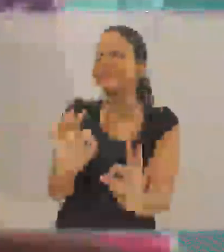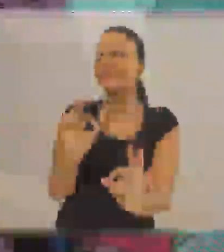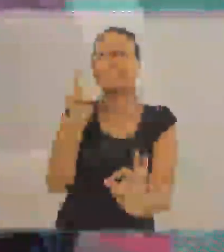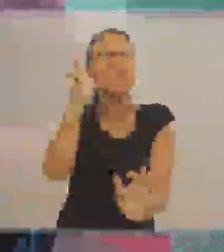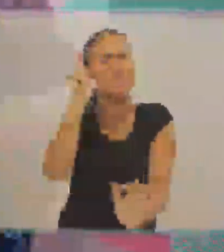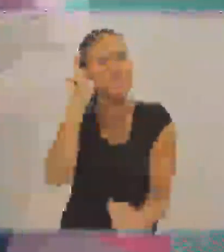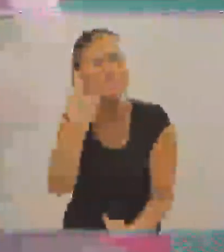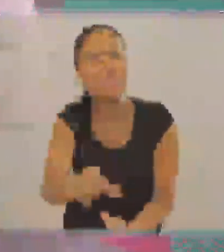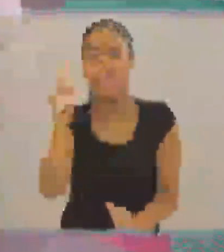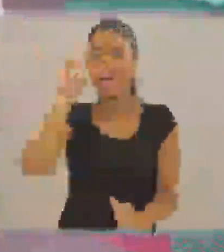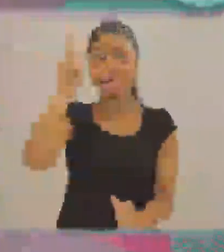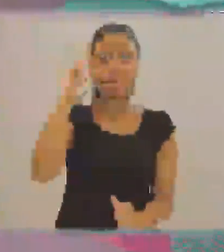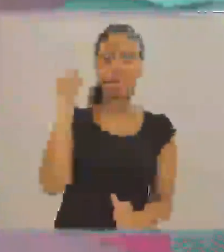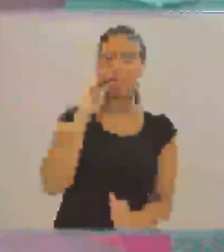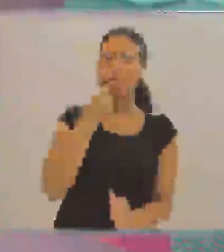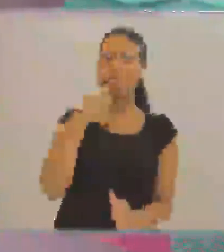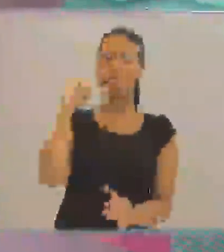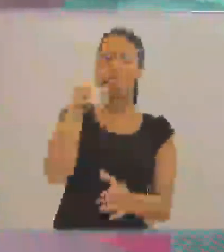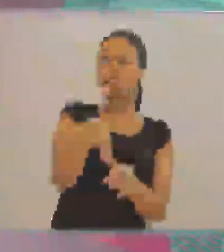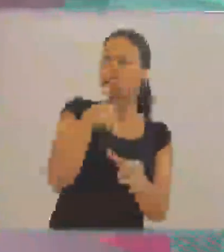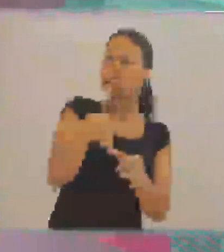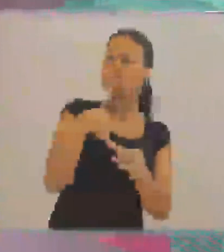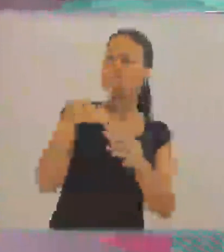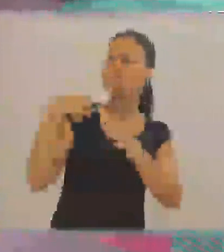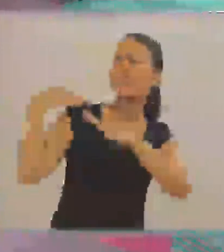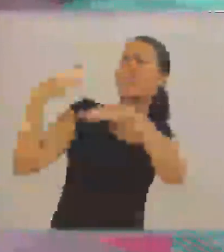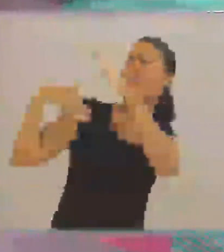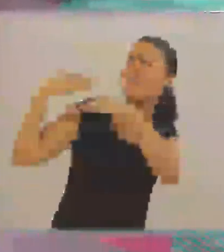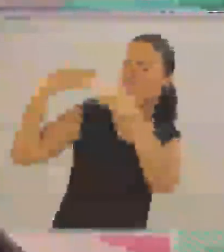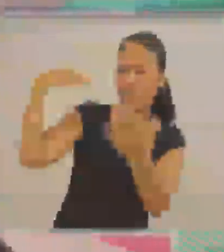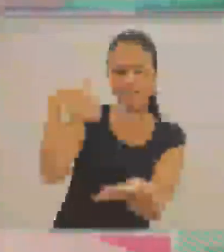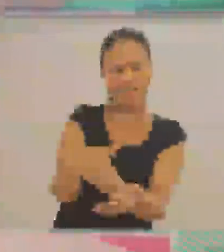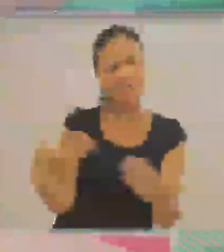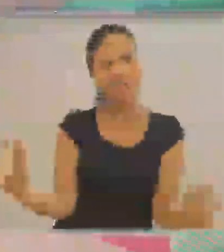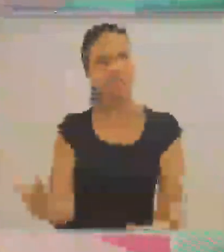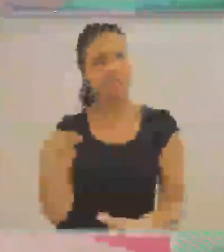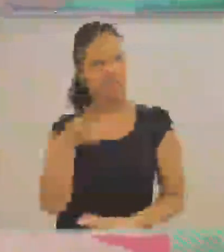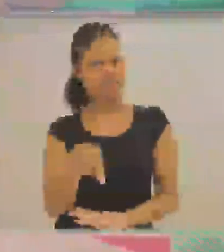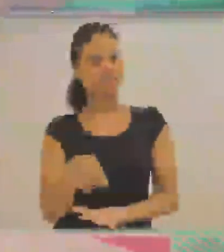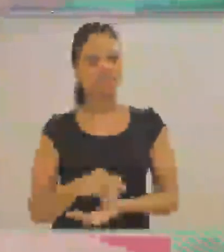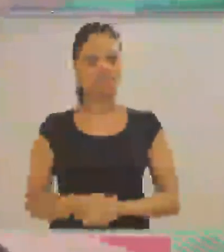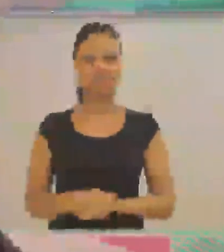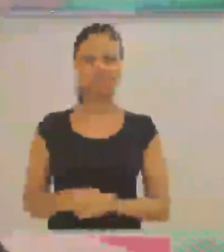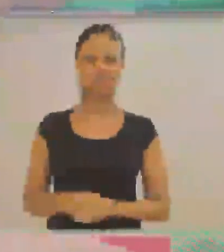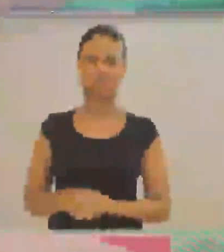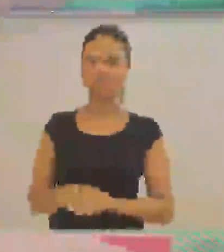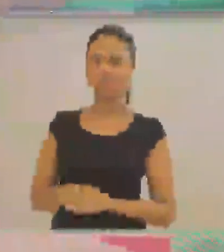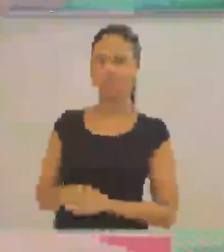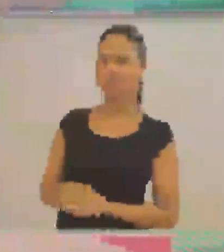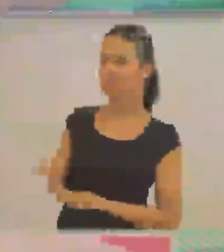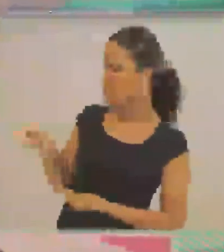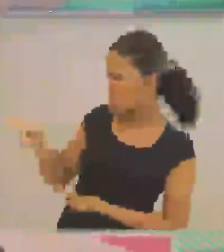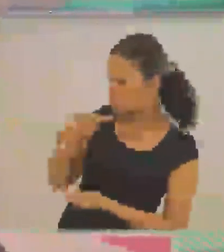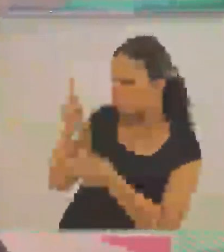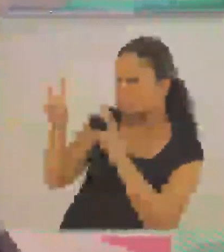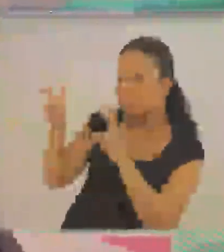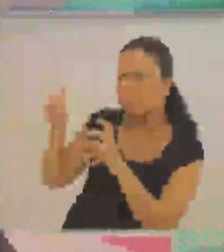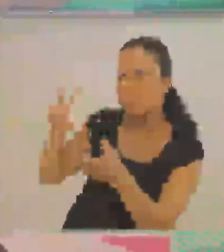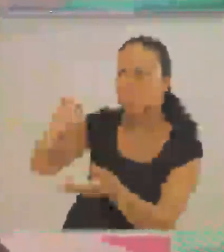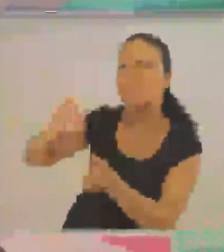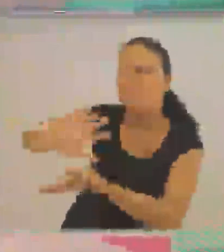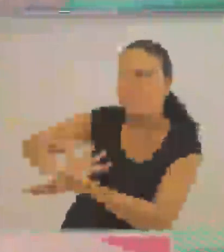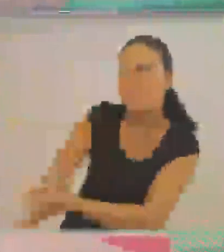muito bonito, muito interessante a história do surdo, desde a antiguidade até agora. Você falou em preconceito. Você acha que sofreu preconceito ao